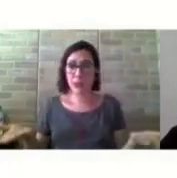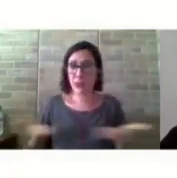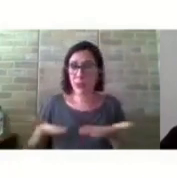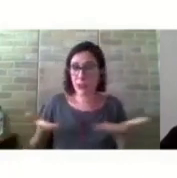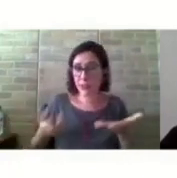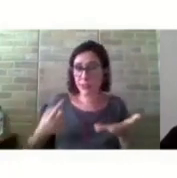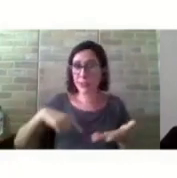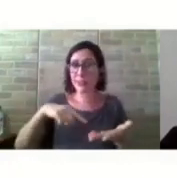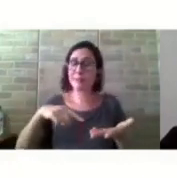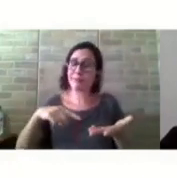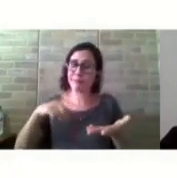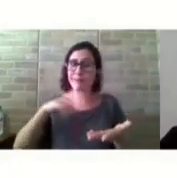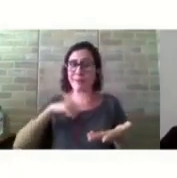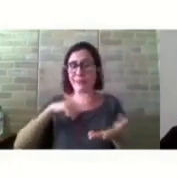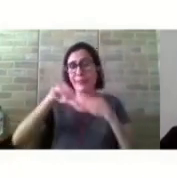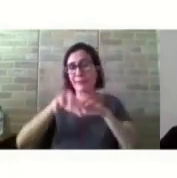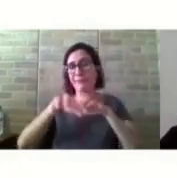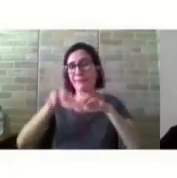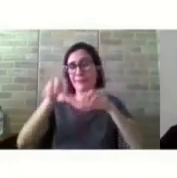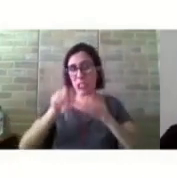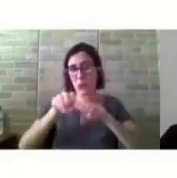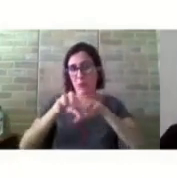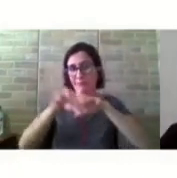remoto, devido a toda essa situação,